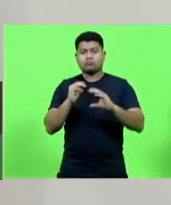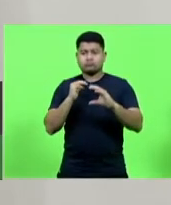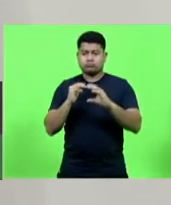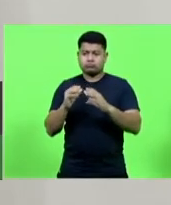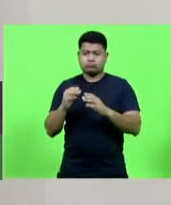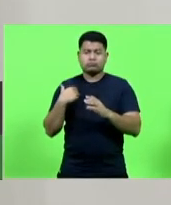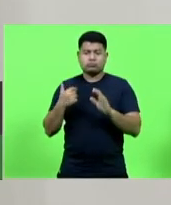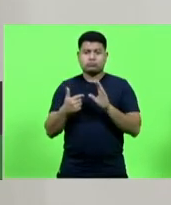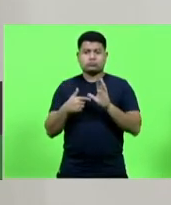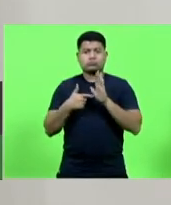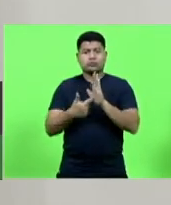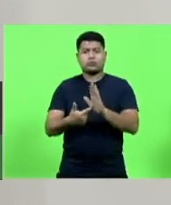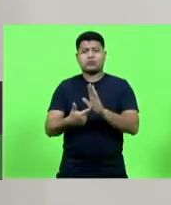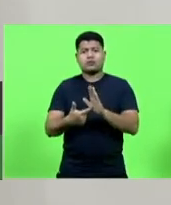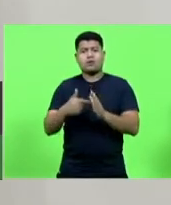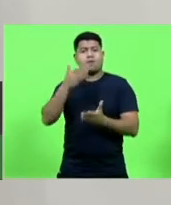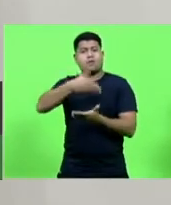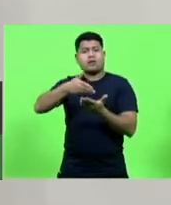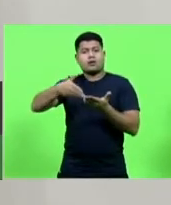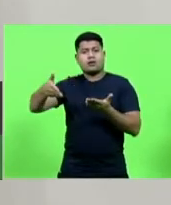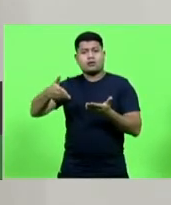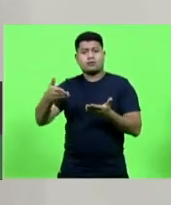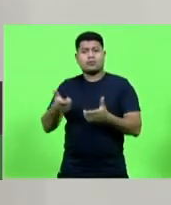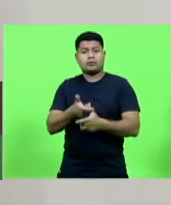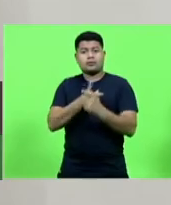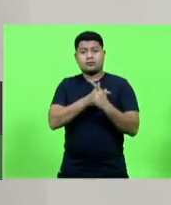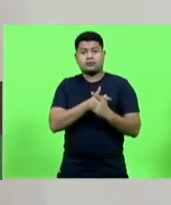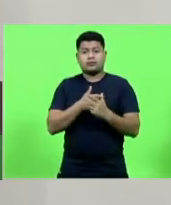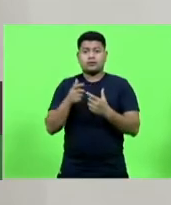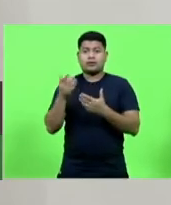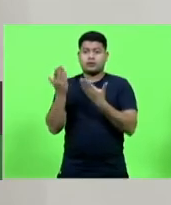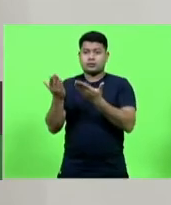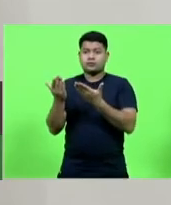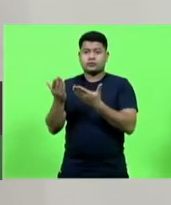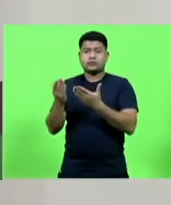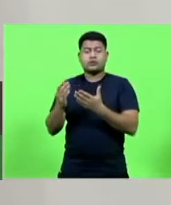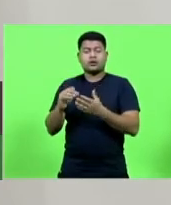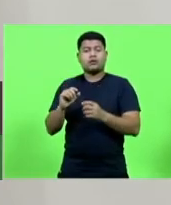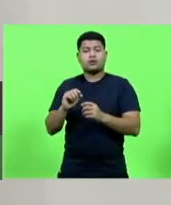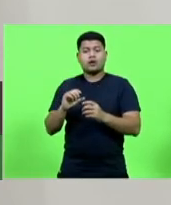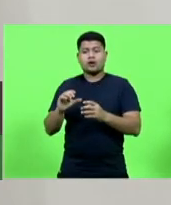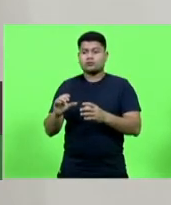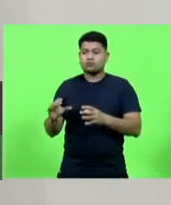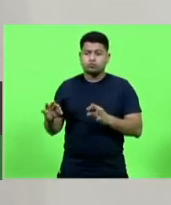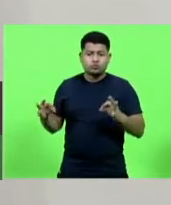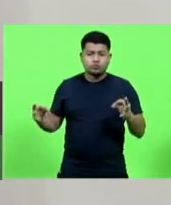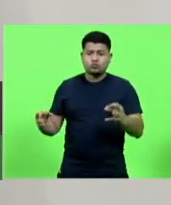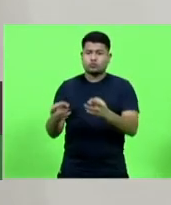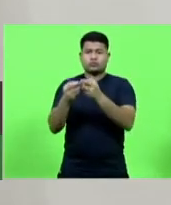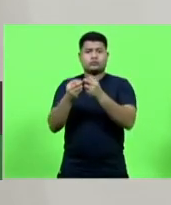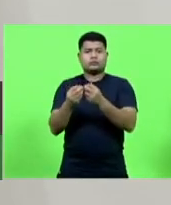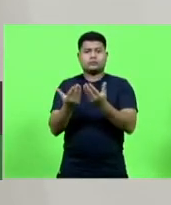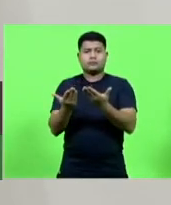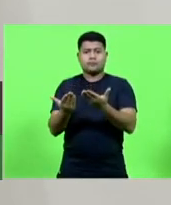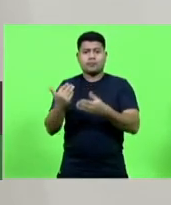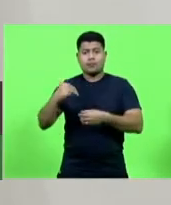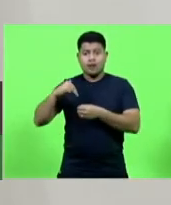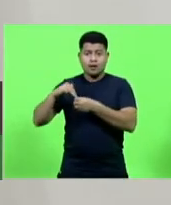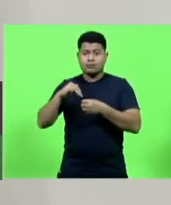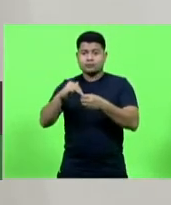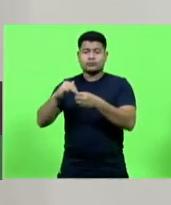parcelamento para quem está devendo para a União que engloba tudo. Quando os municípios apresentam os